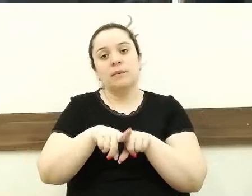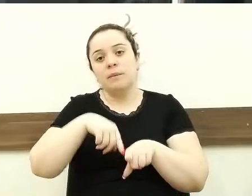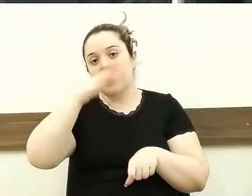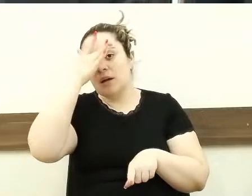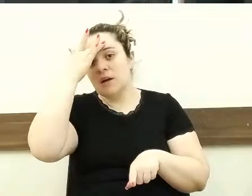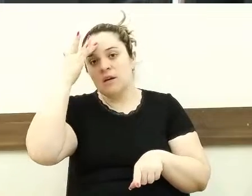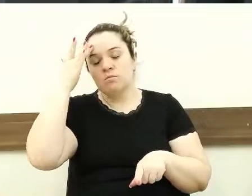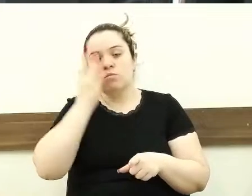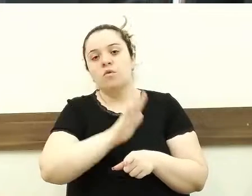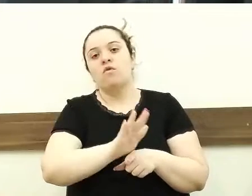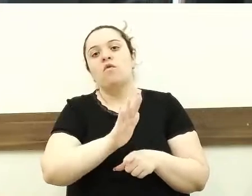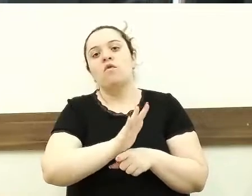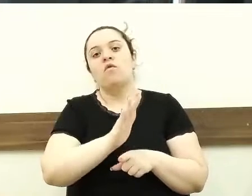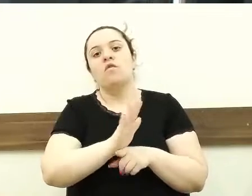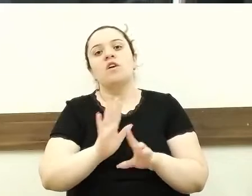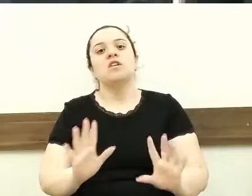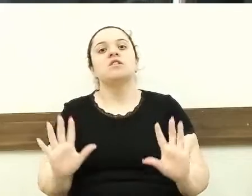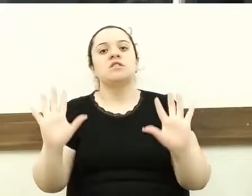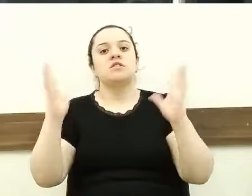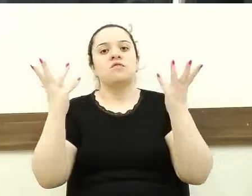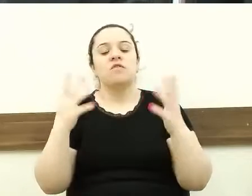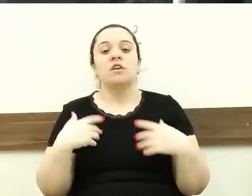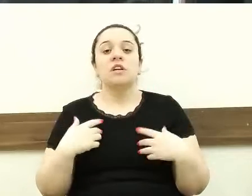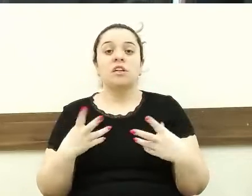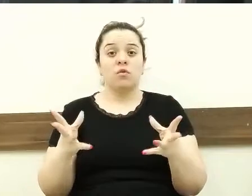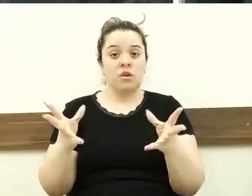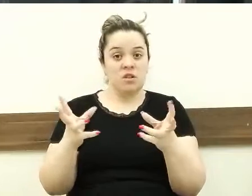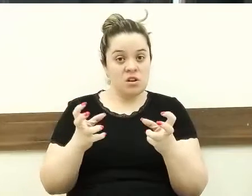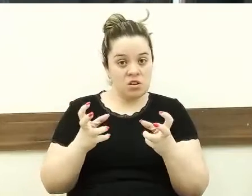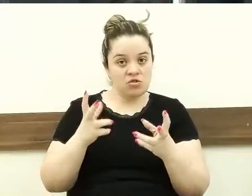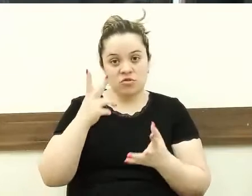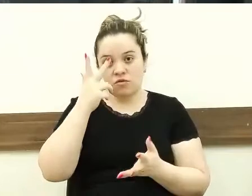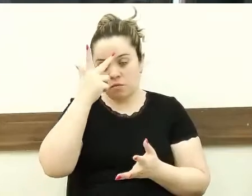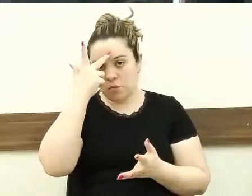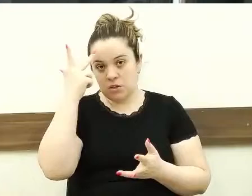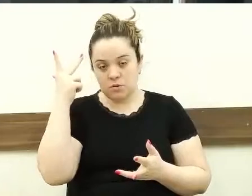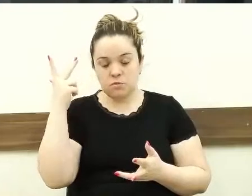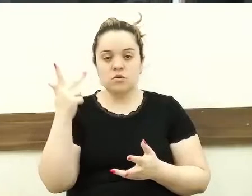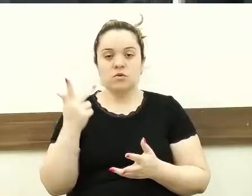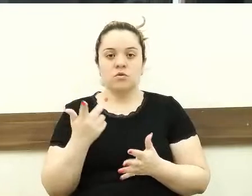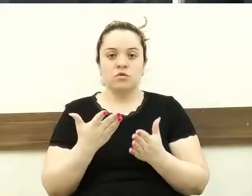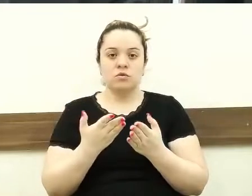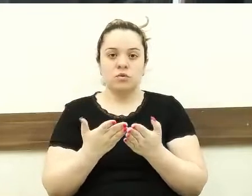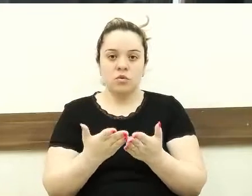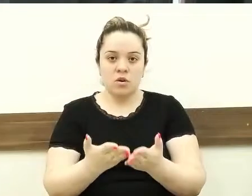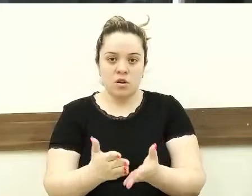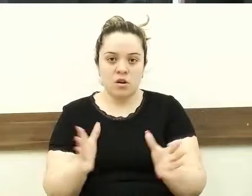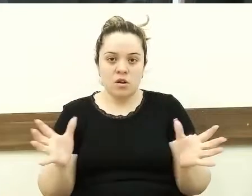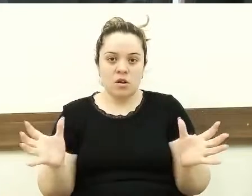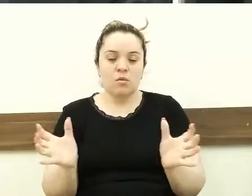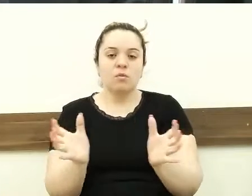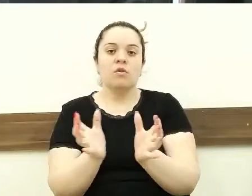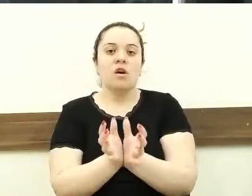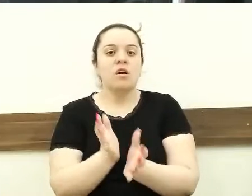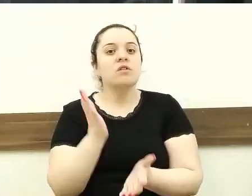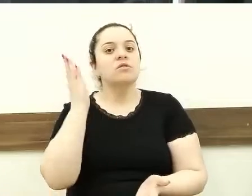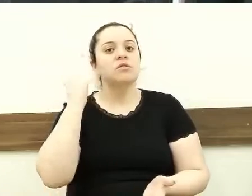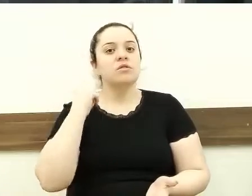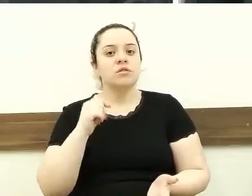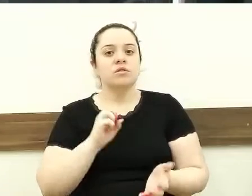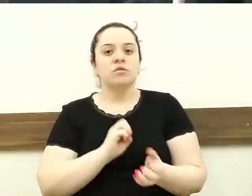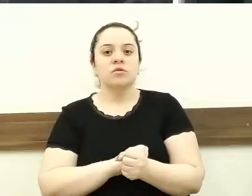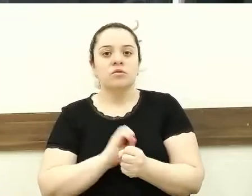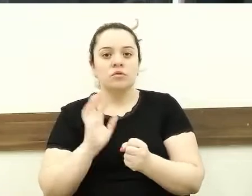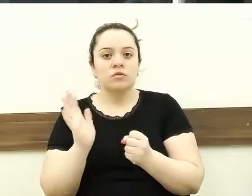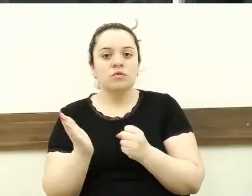eventos, que traz um atrativo para a comunidade guairensse. Eu sei que a questão ainda do Covid,